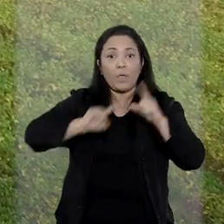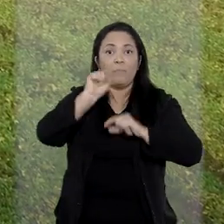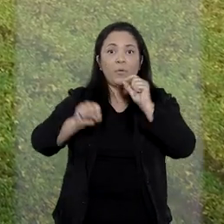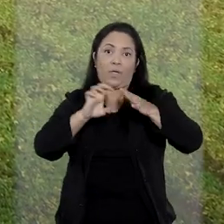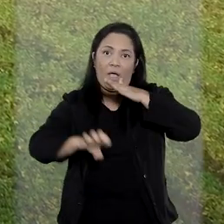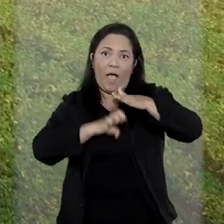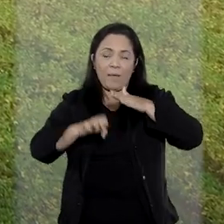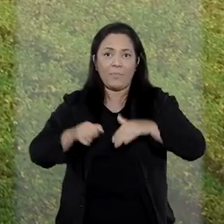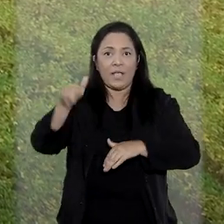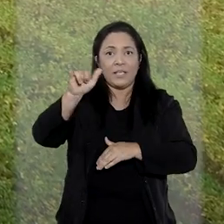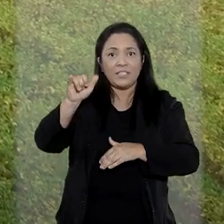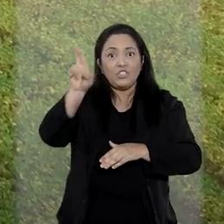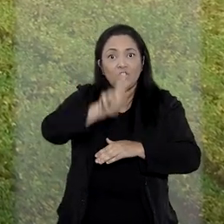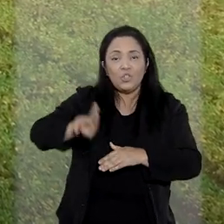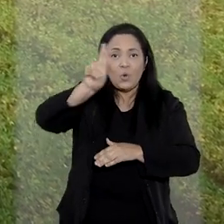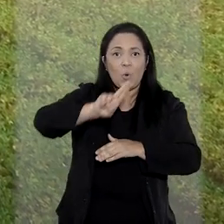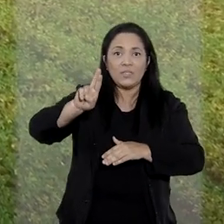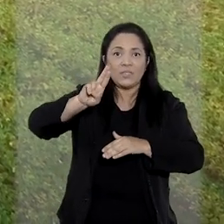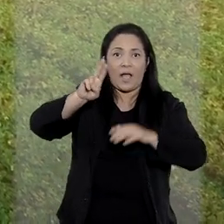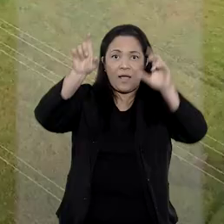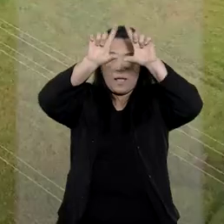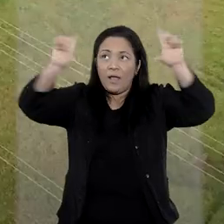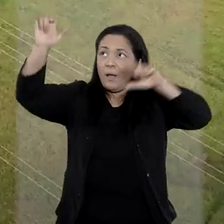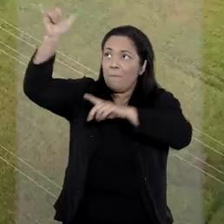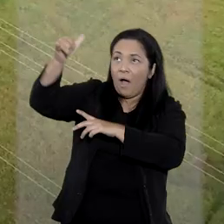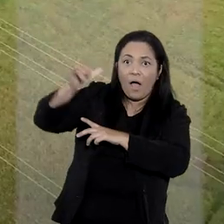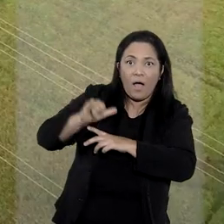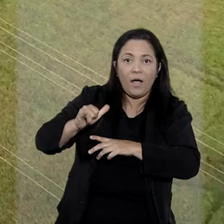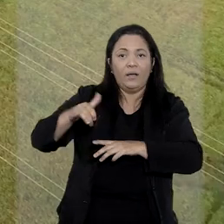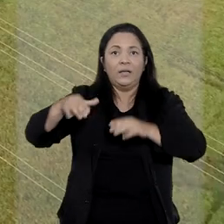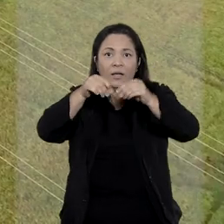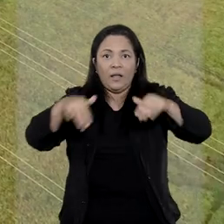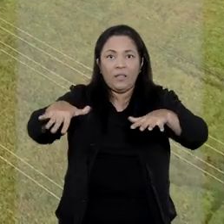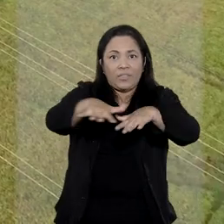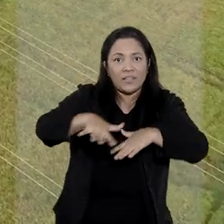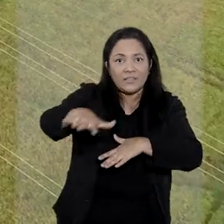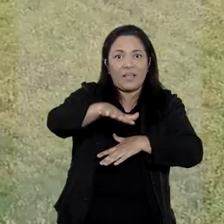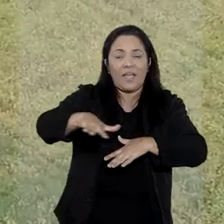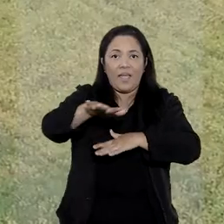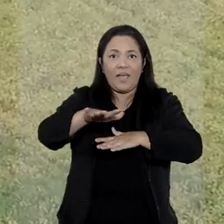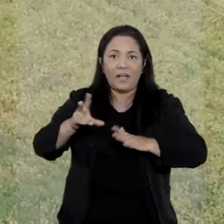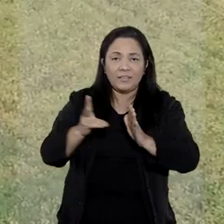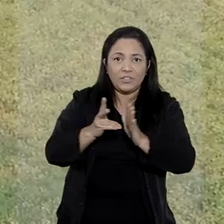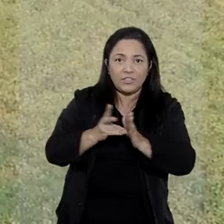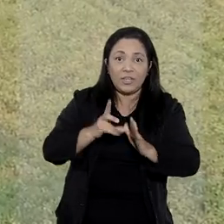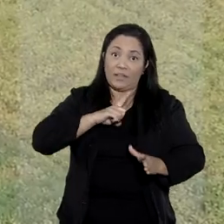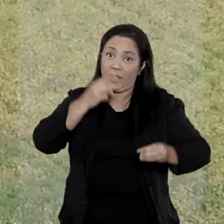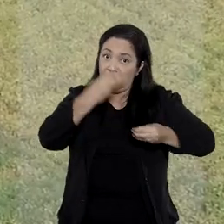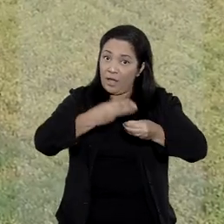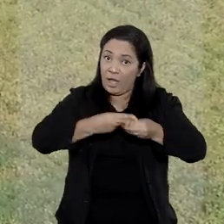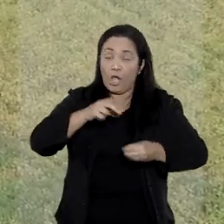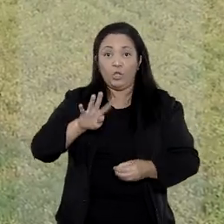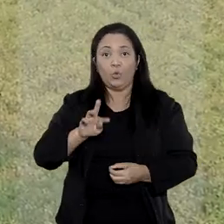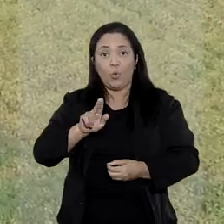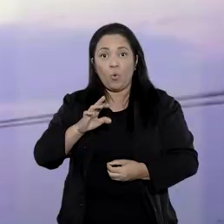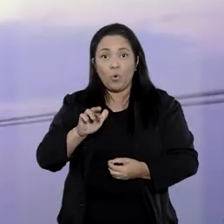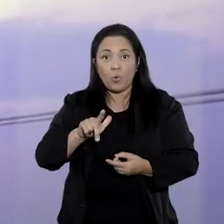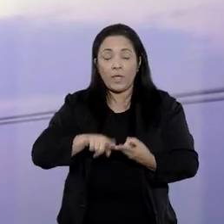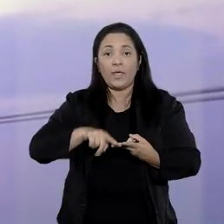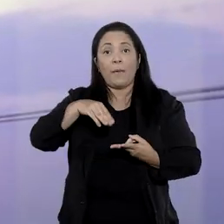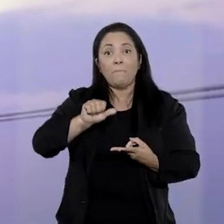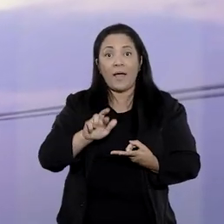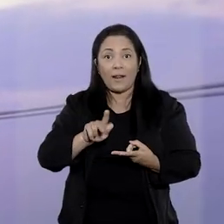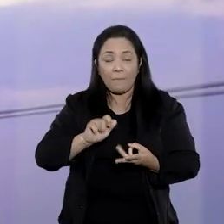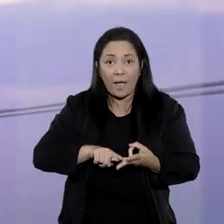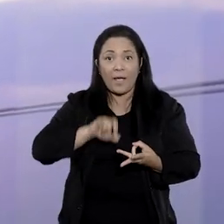a Eletronorte de utilizar as linhas de transmissão de energia localizadas em terras indígenas que passam pelos municípios de Tucuruí,